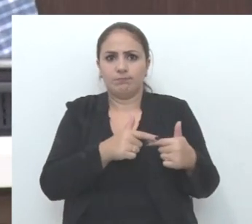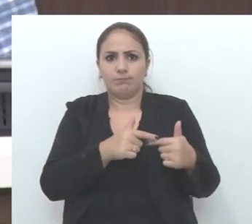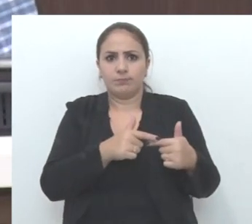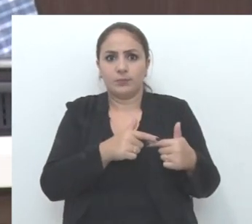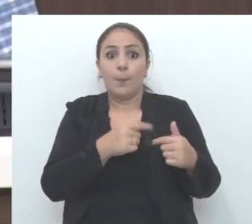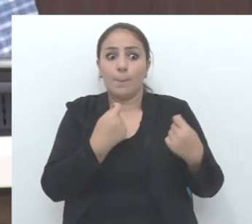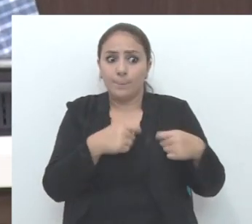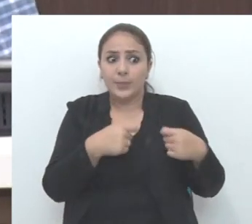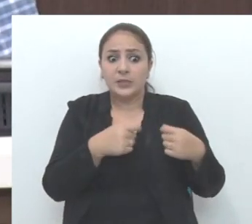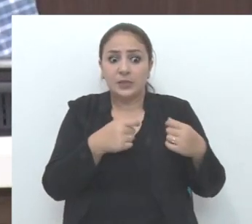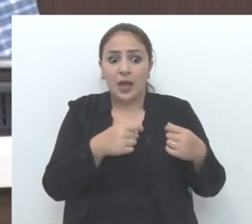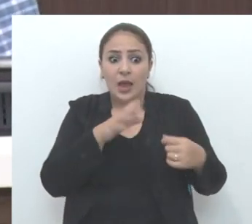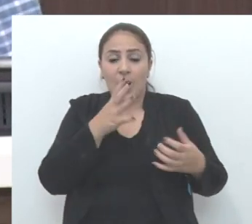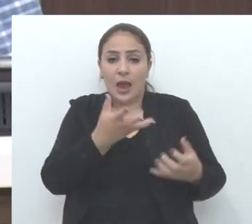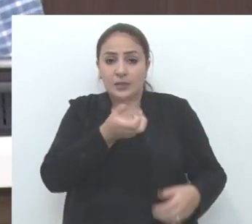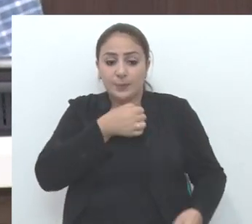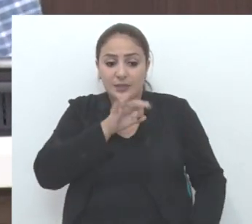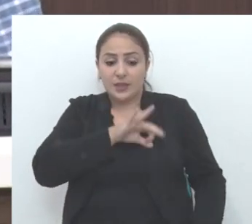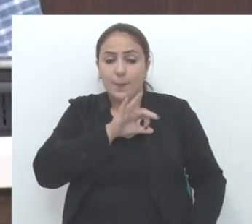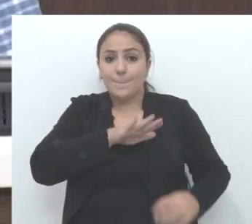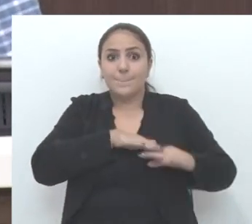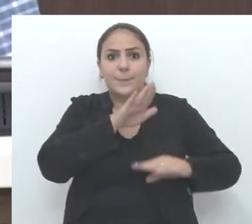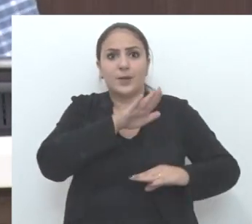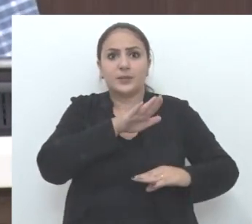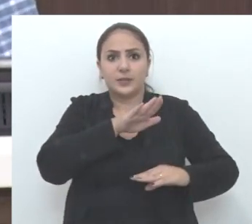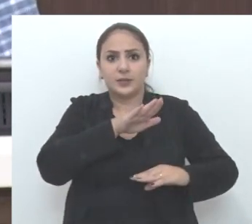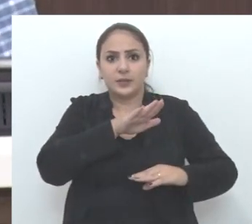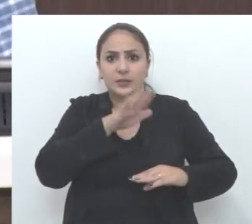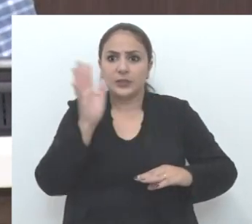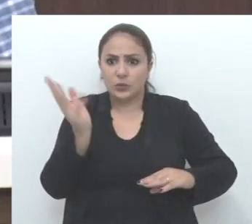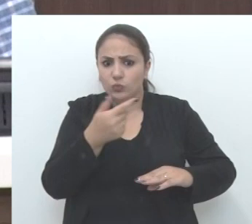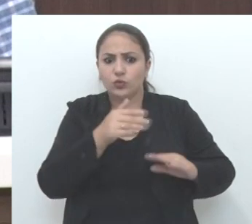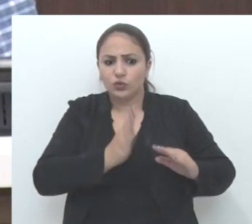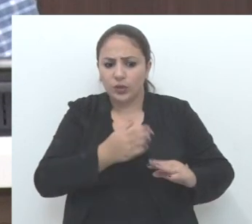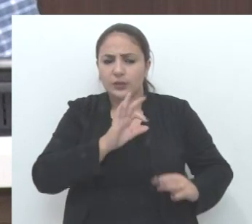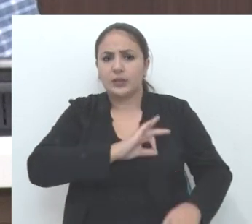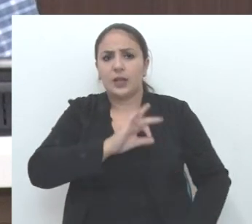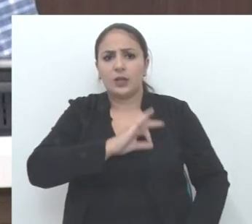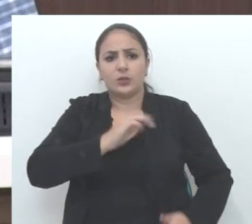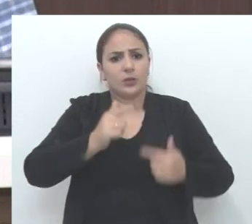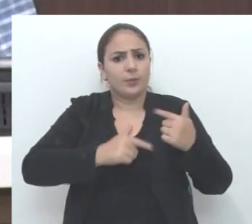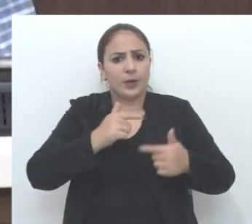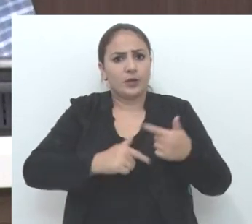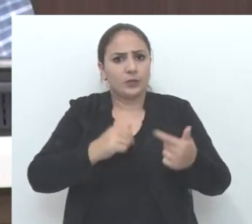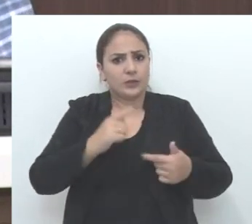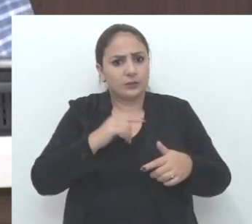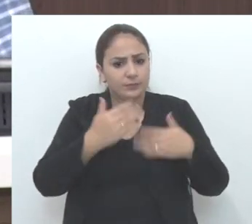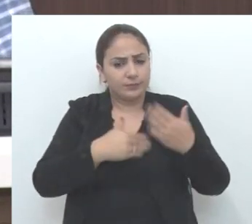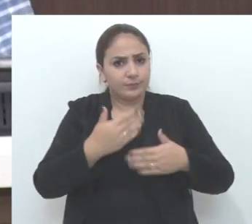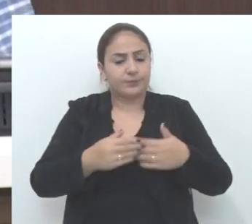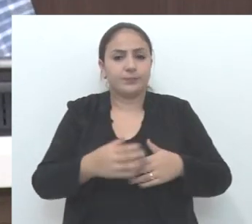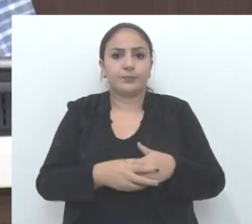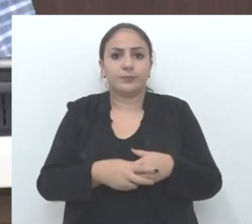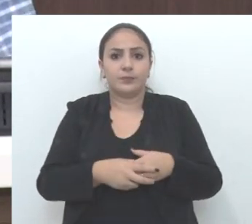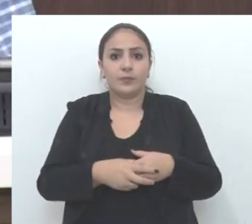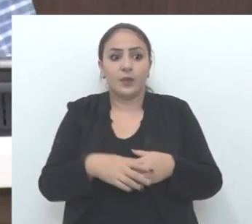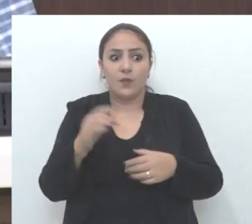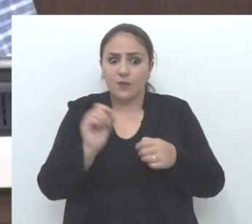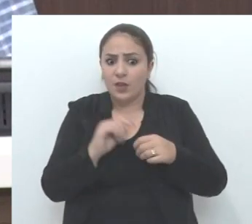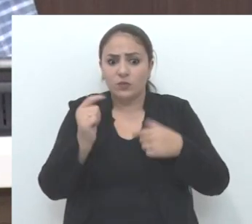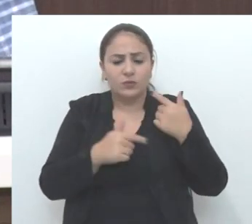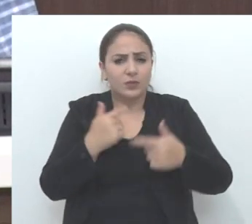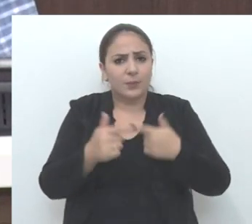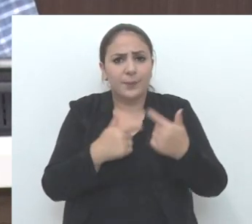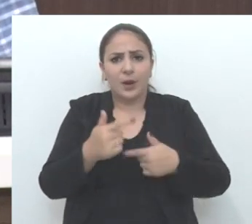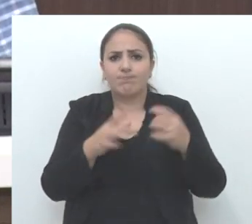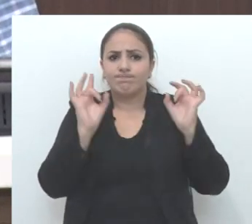aliás, merecem ganhar muito mais do que vocês já ganham aqui, pelo trabalho que vocês desenvolvem. Eles fazem um